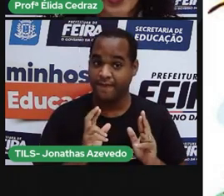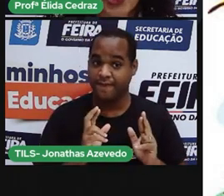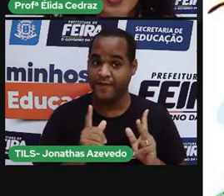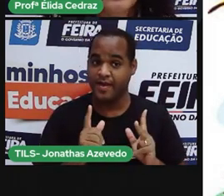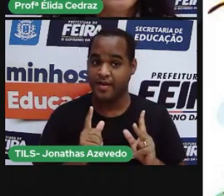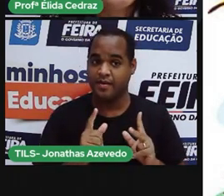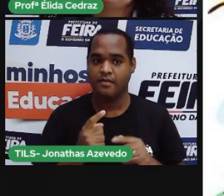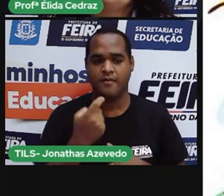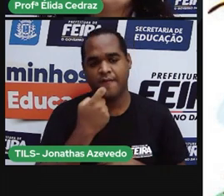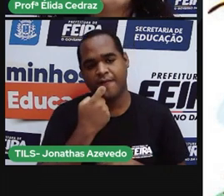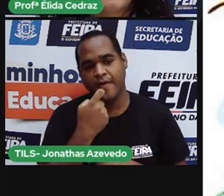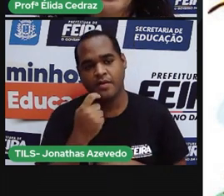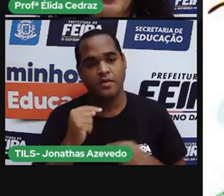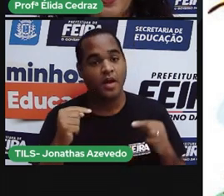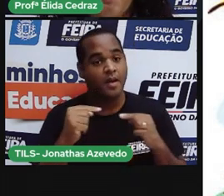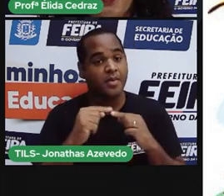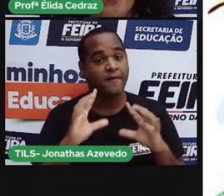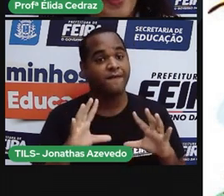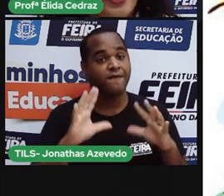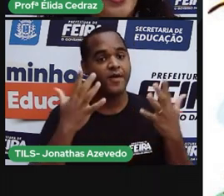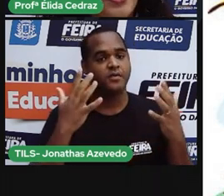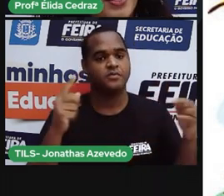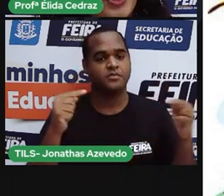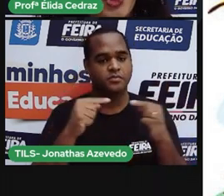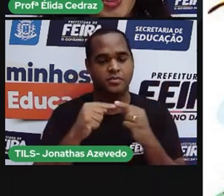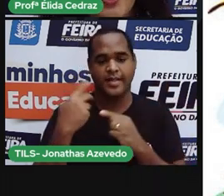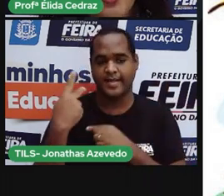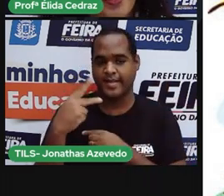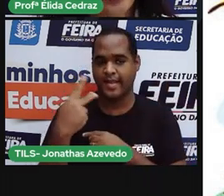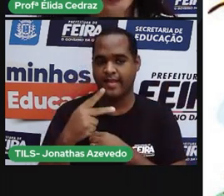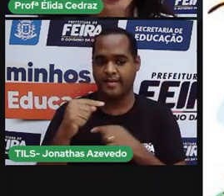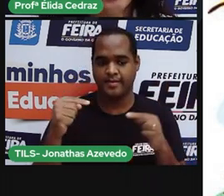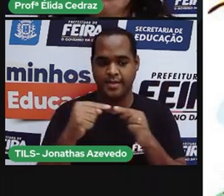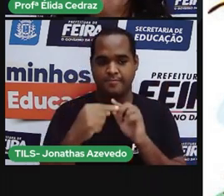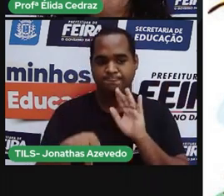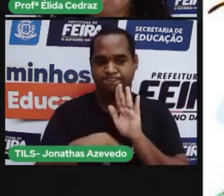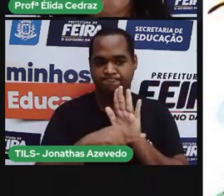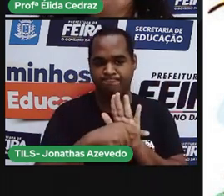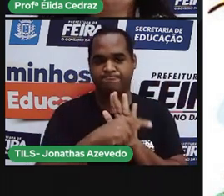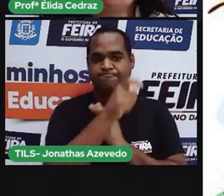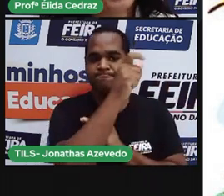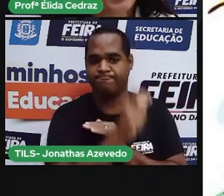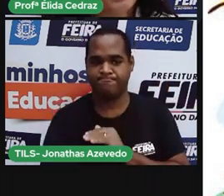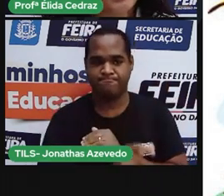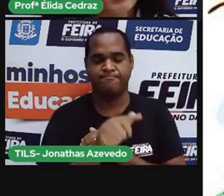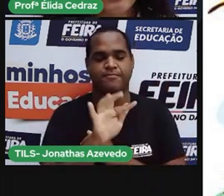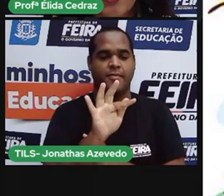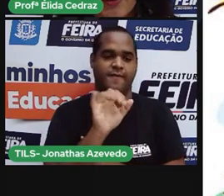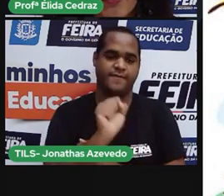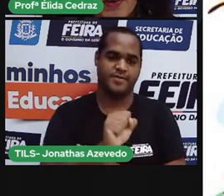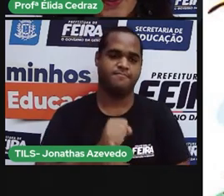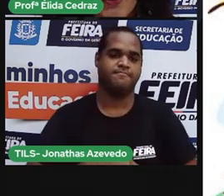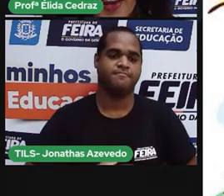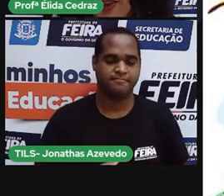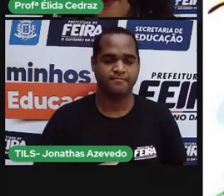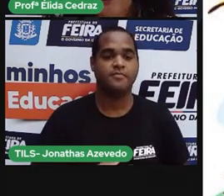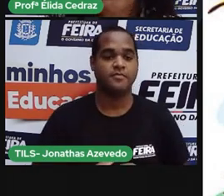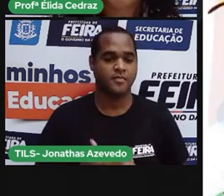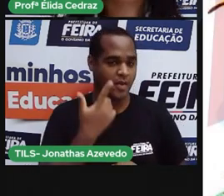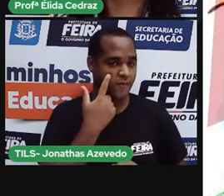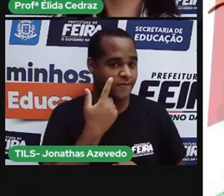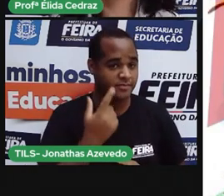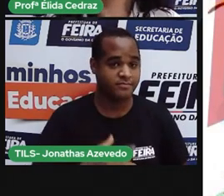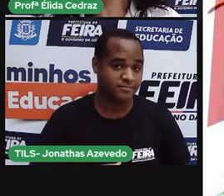festas que celebram a identidade do povo feirente. Vamos ver?